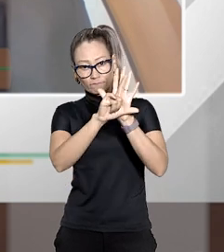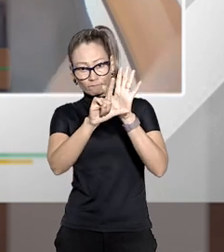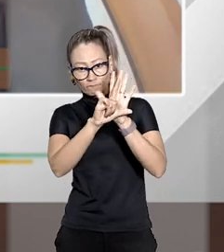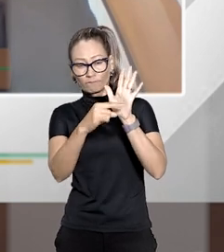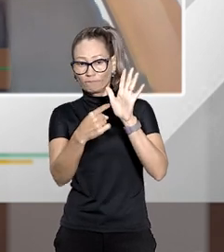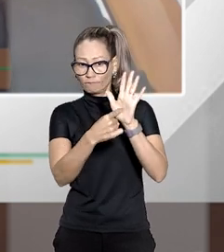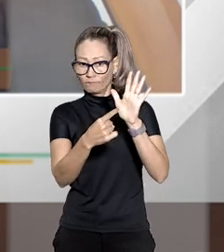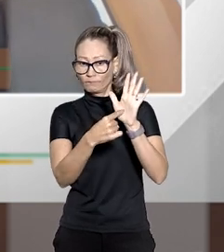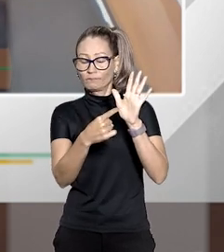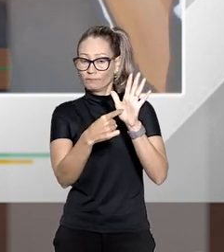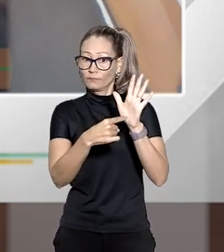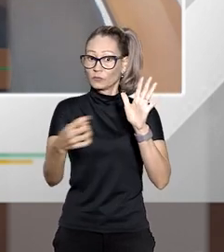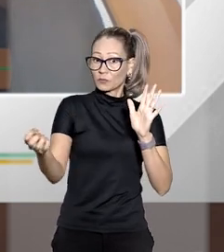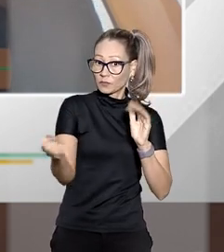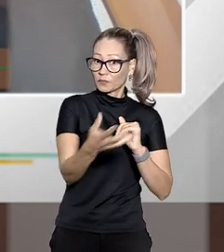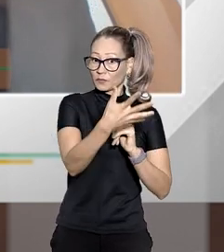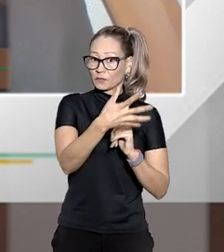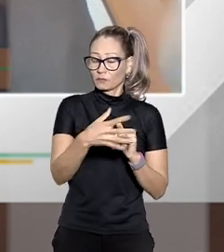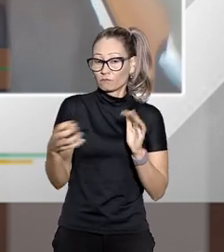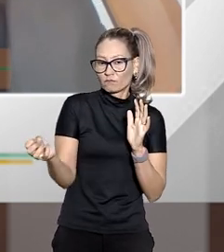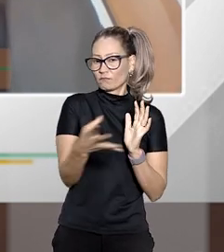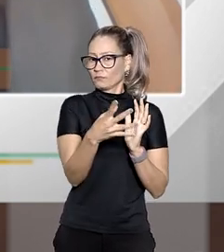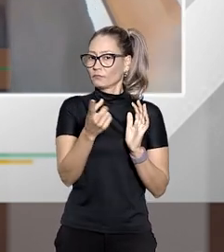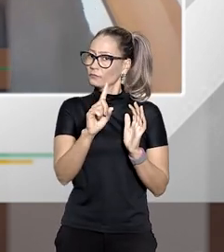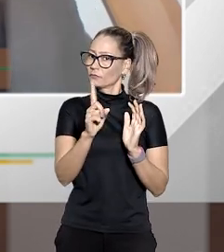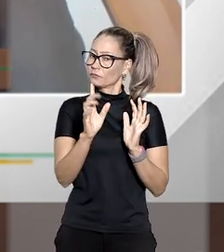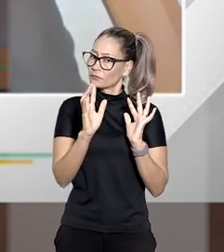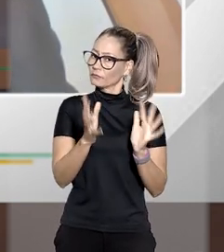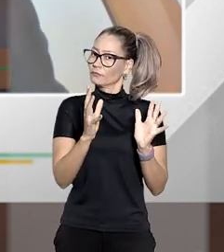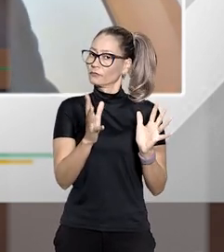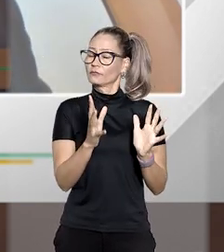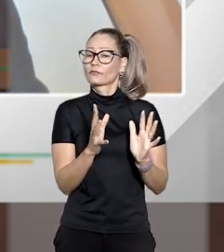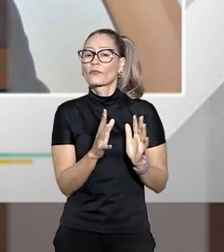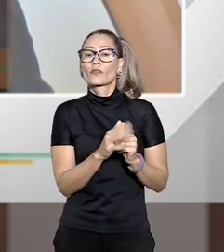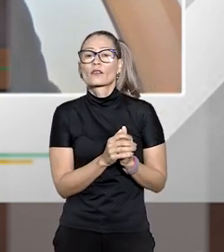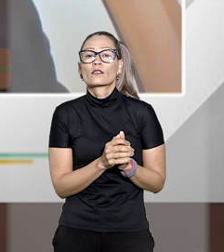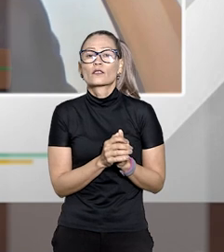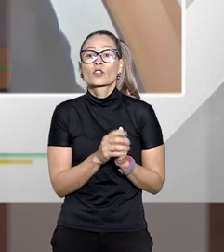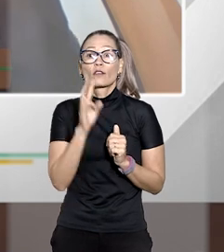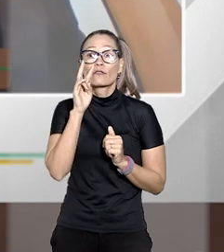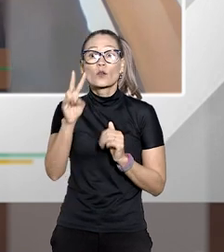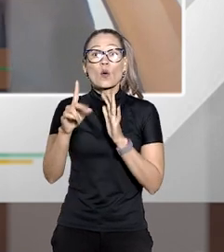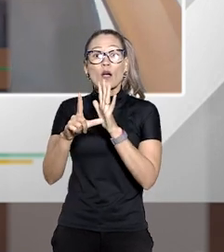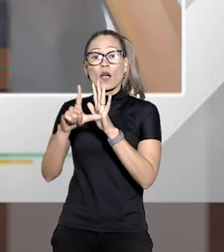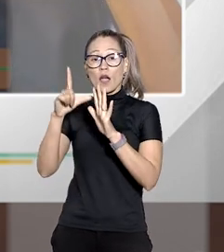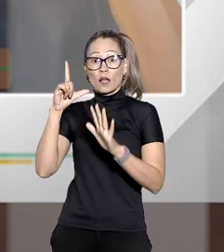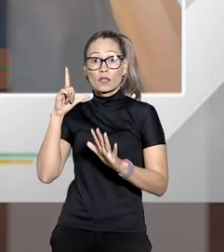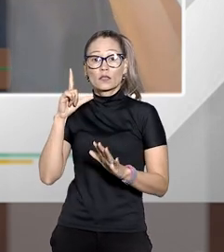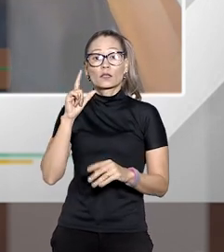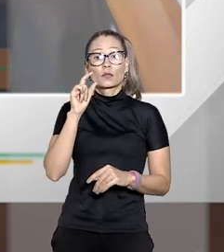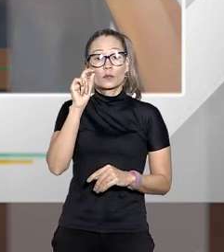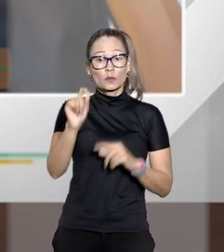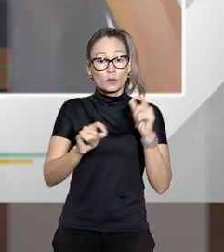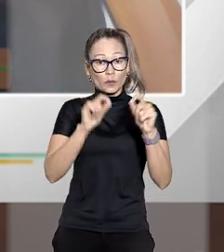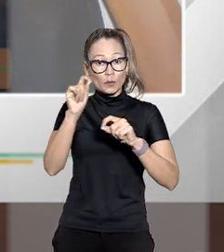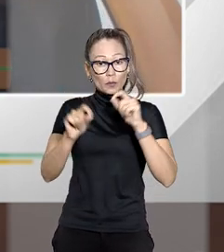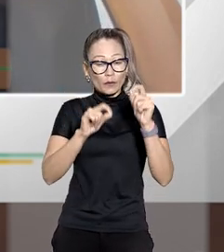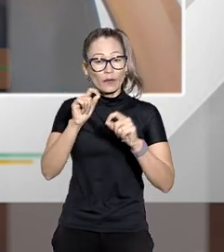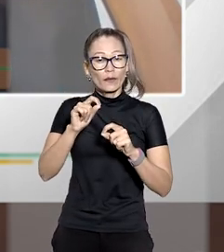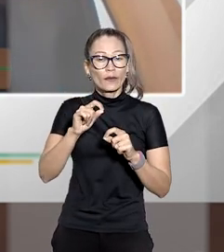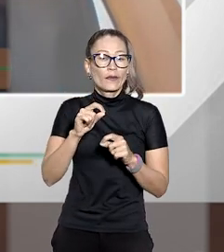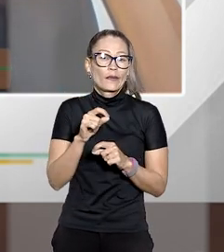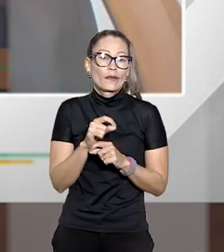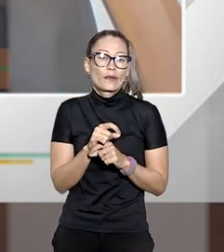relativamente recente mas não tão nova assim que justamente previu a questão das